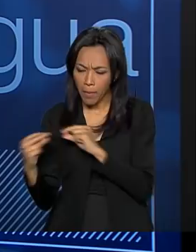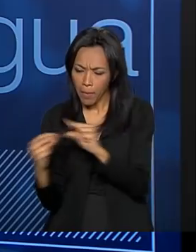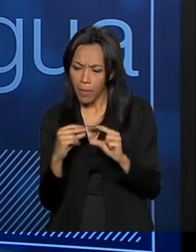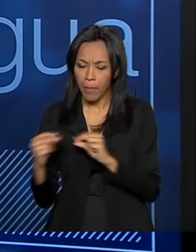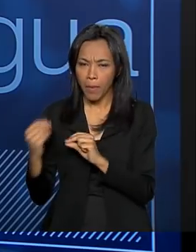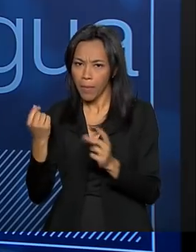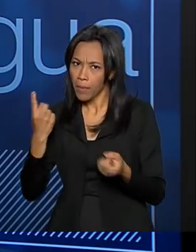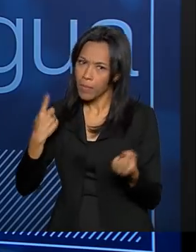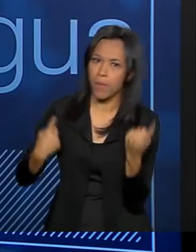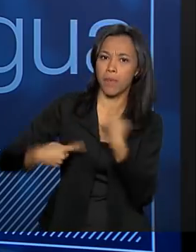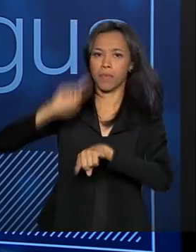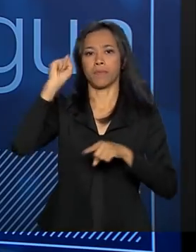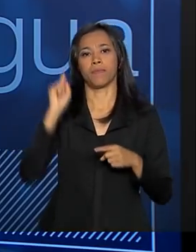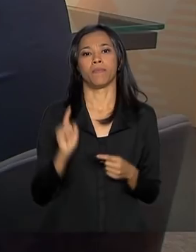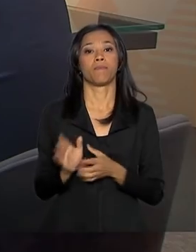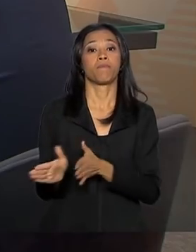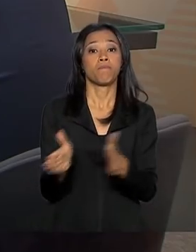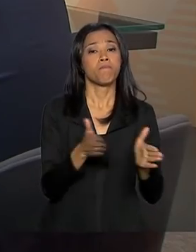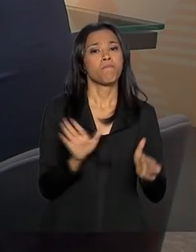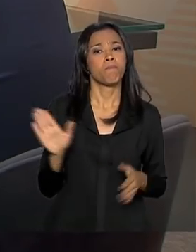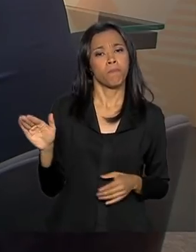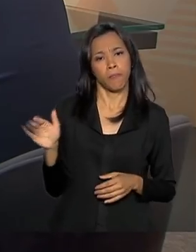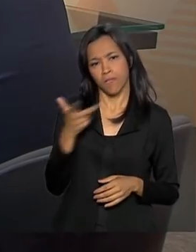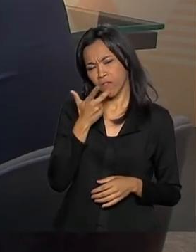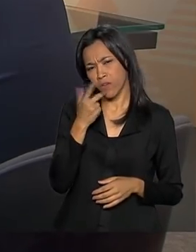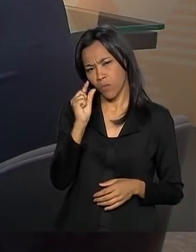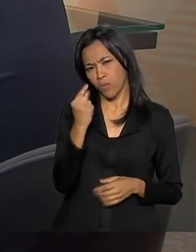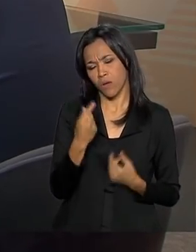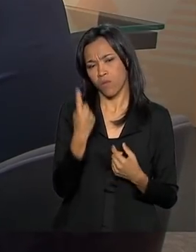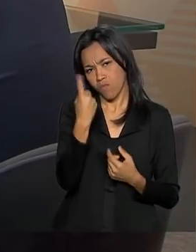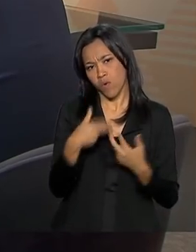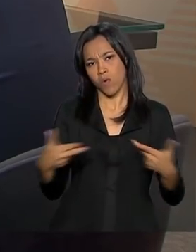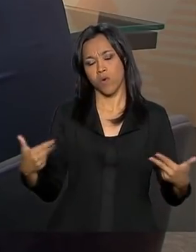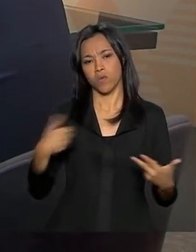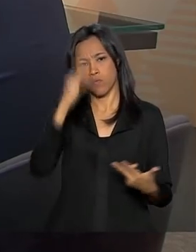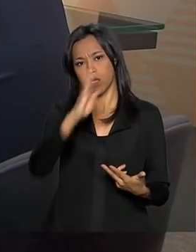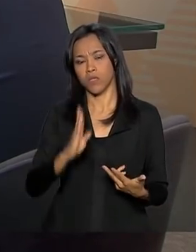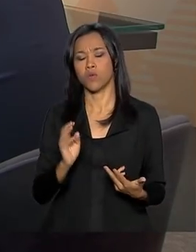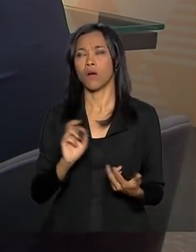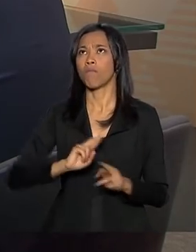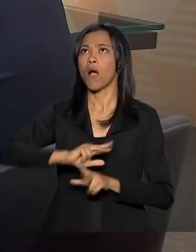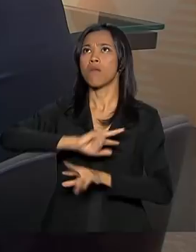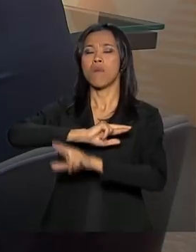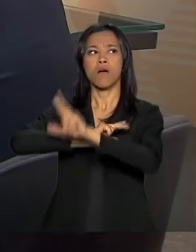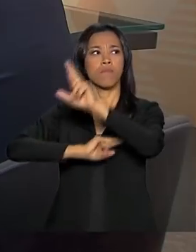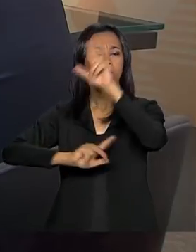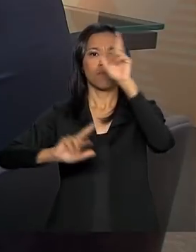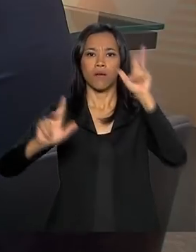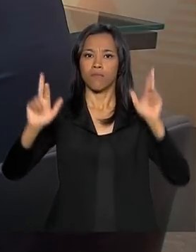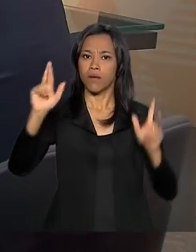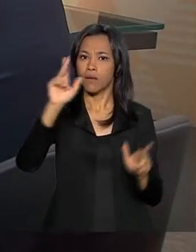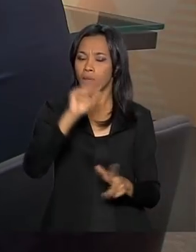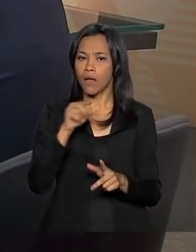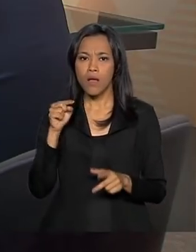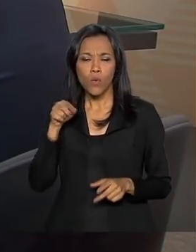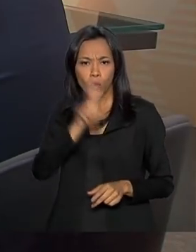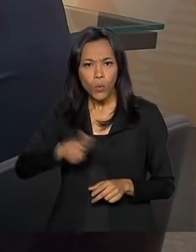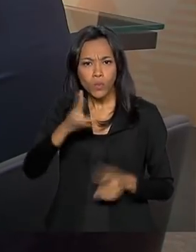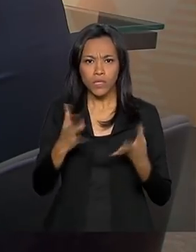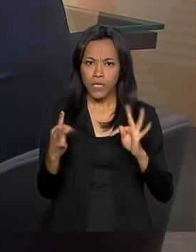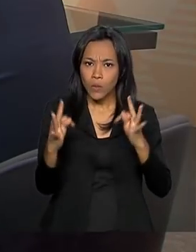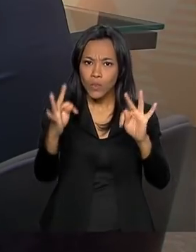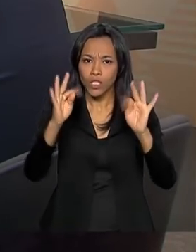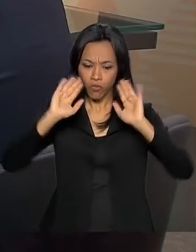desenvolver. Agora, o senhor também comentou uma coisa que é interessante, o Brasil é um país muito diverso, essa tecnologia na agropecuária está